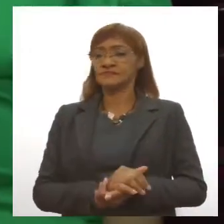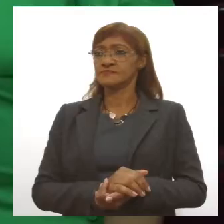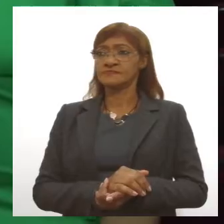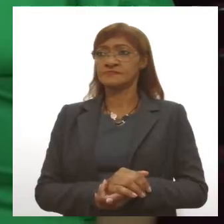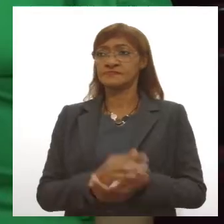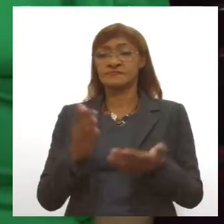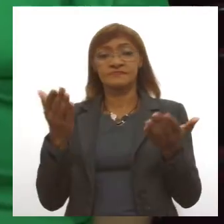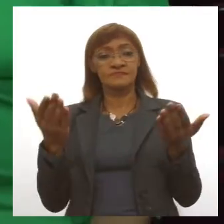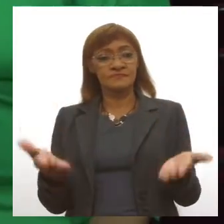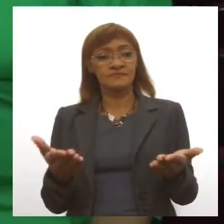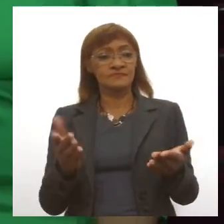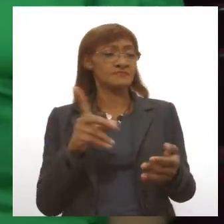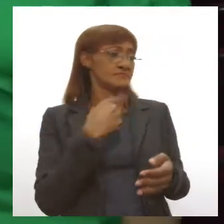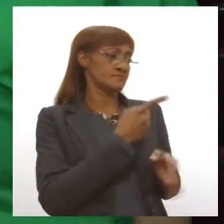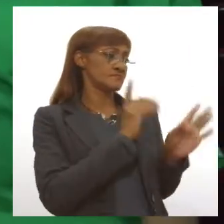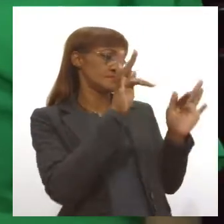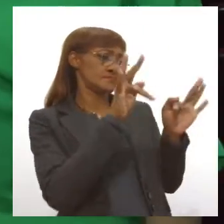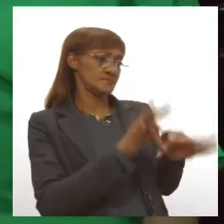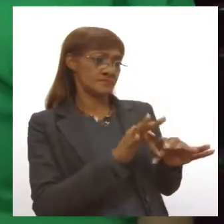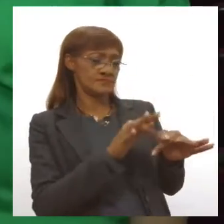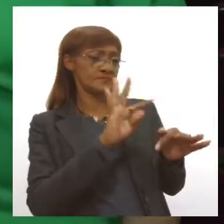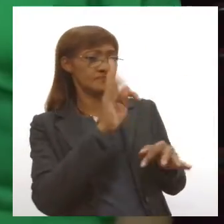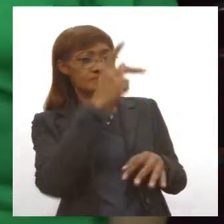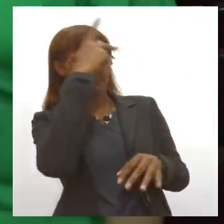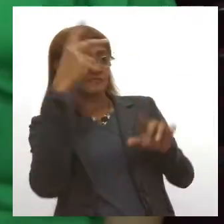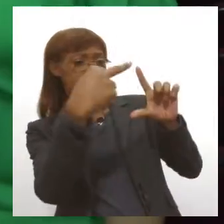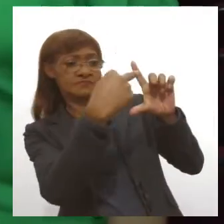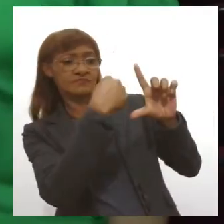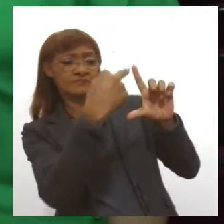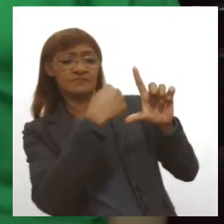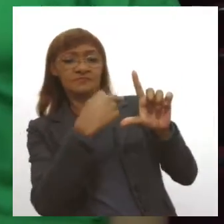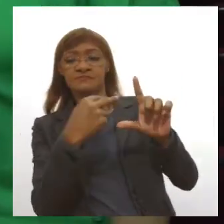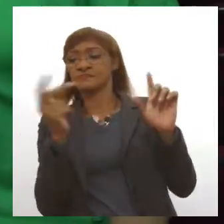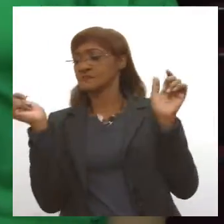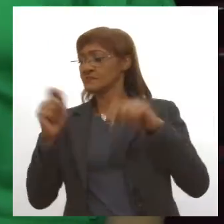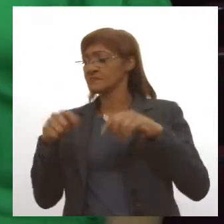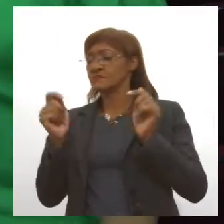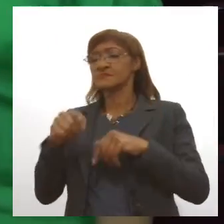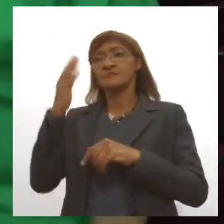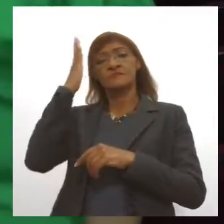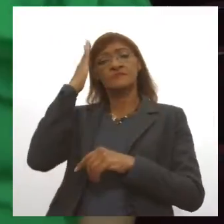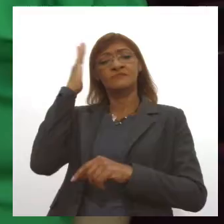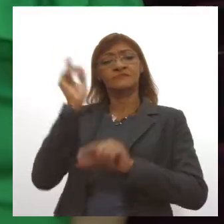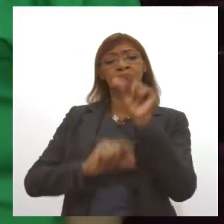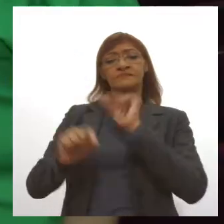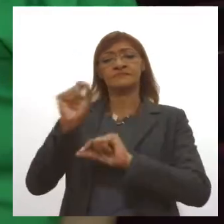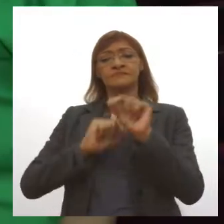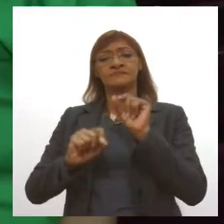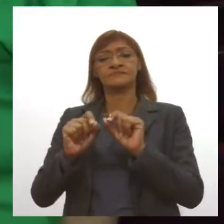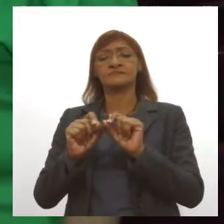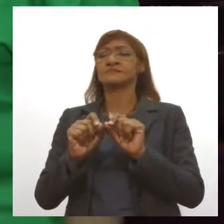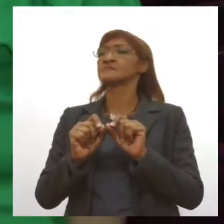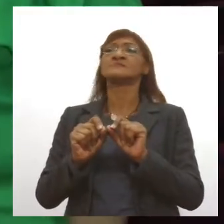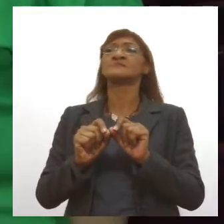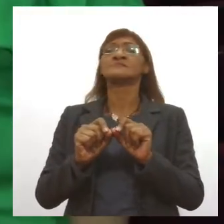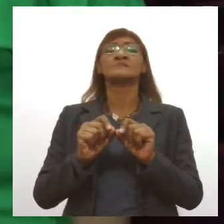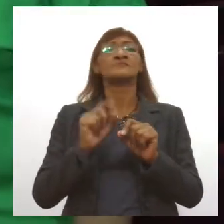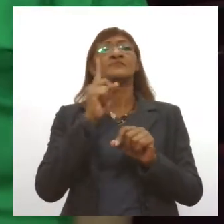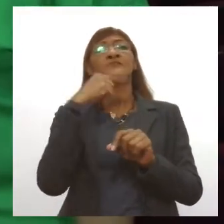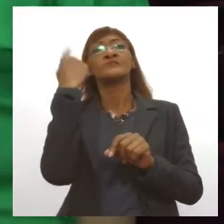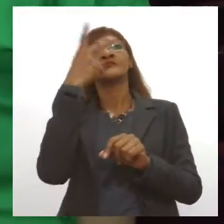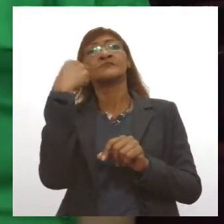que a gente possa encerrar, e as pessoas que estão nos assistindo tenham noção, esses cursos terão média de quantas horas